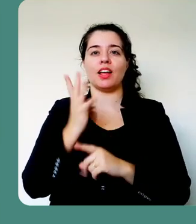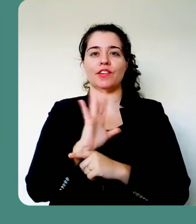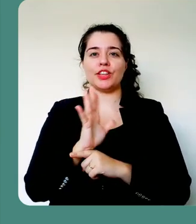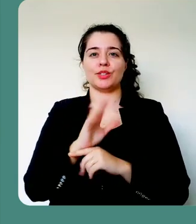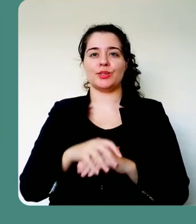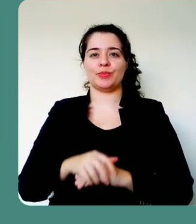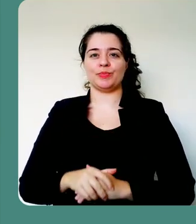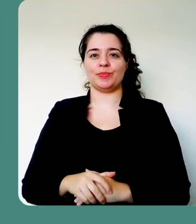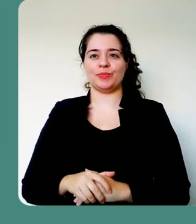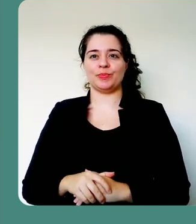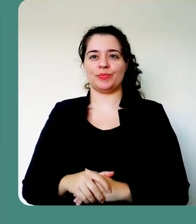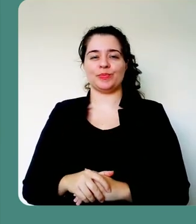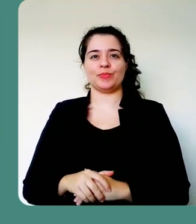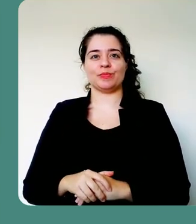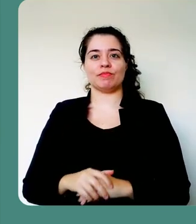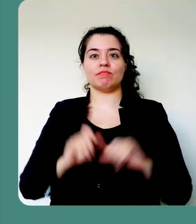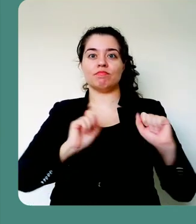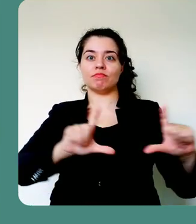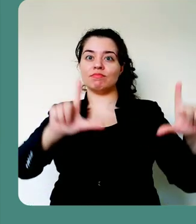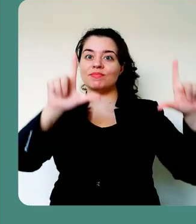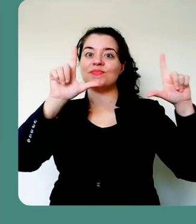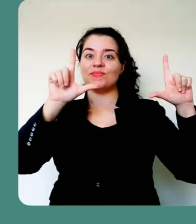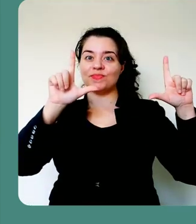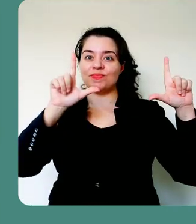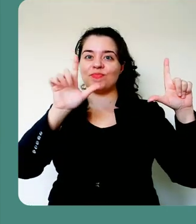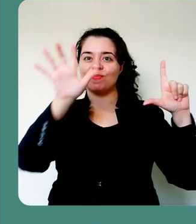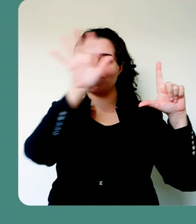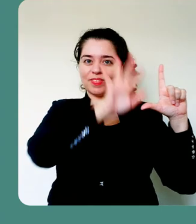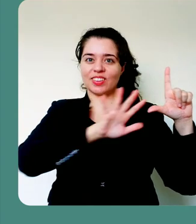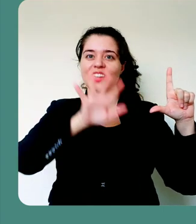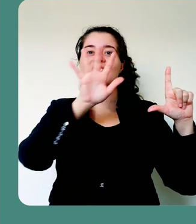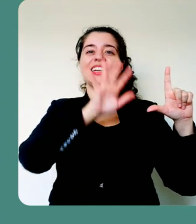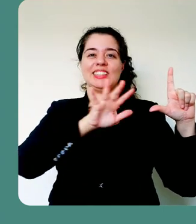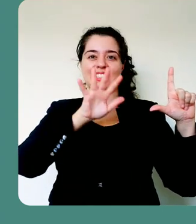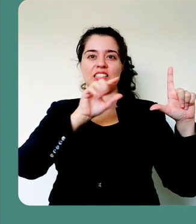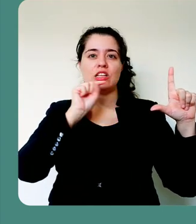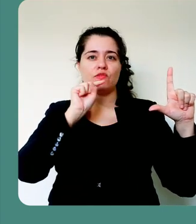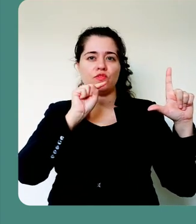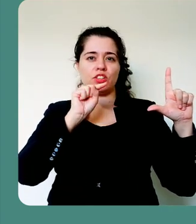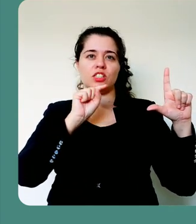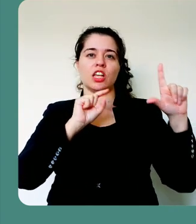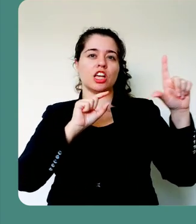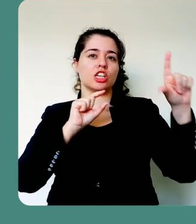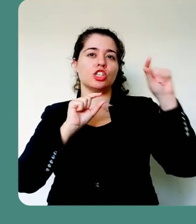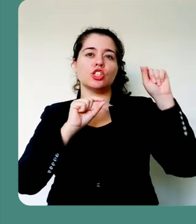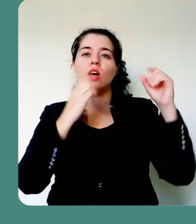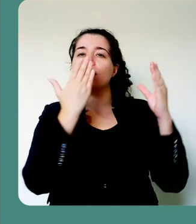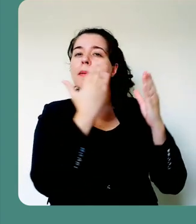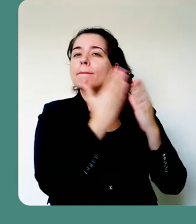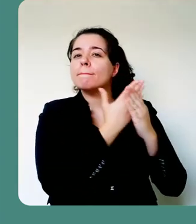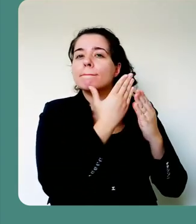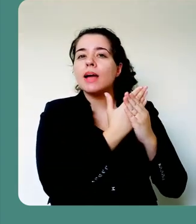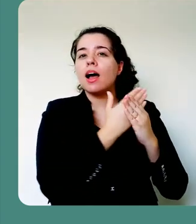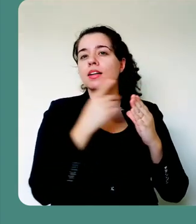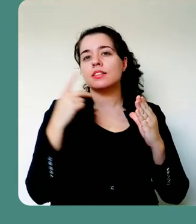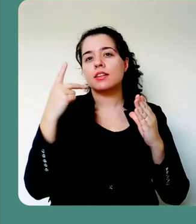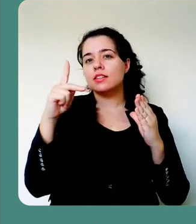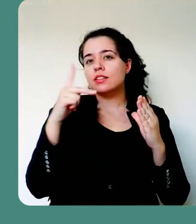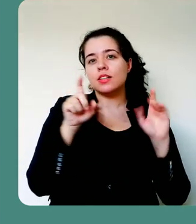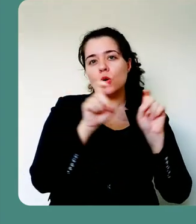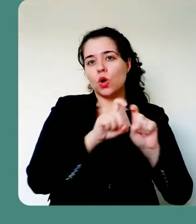Vai abrir uma caixa de diálogo, onde você pode selecionar uma pasta dentro do seu computador para salvar a